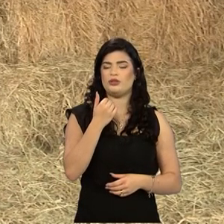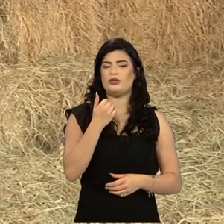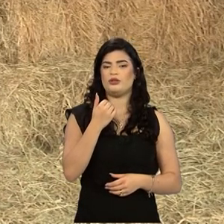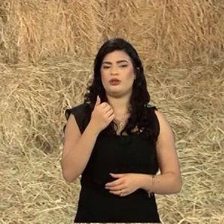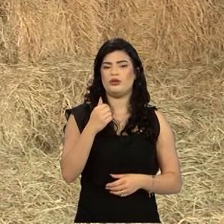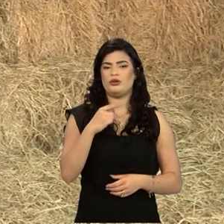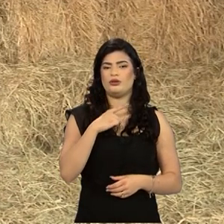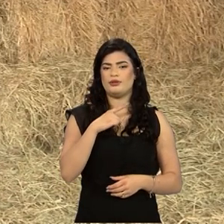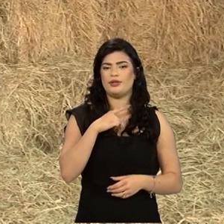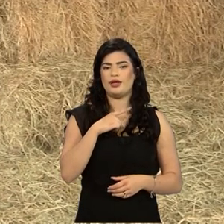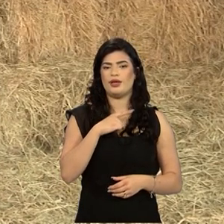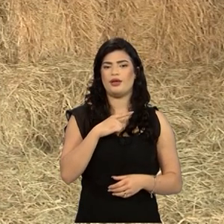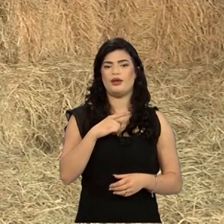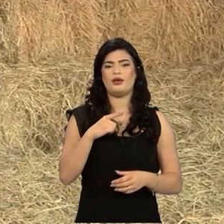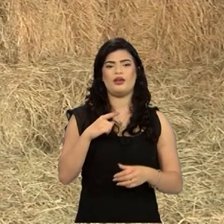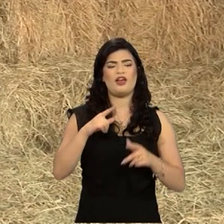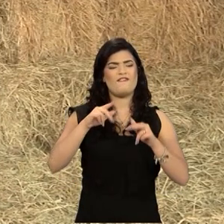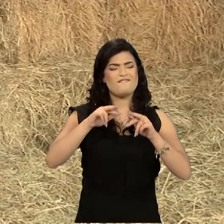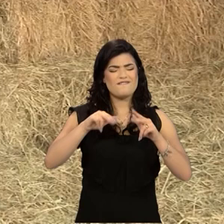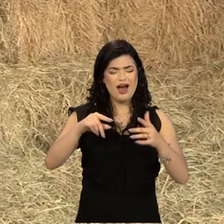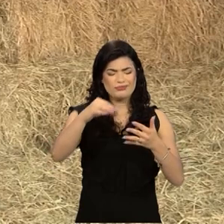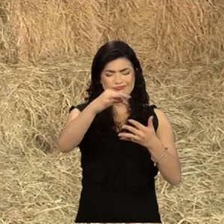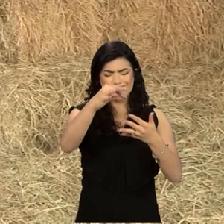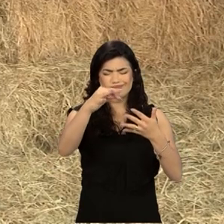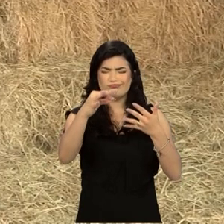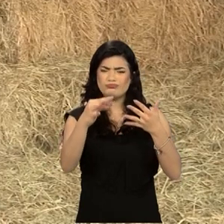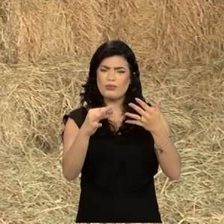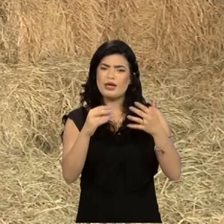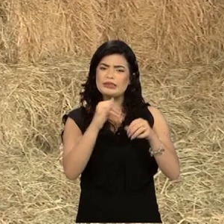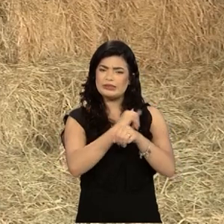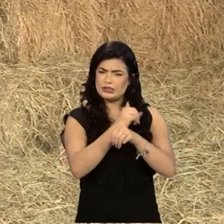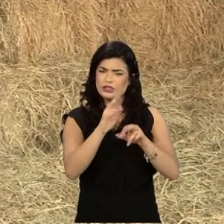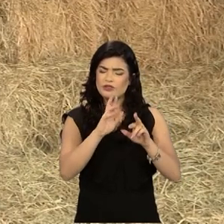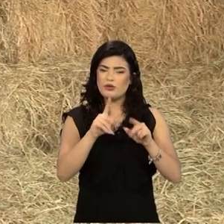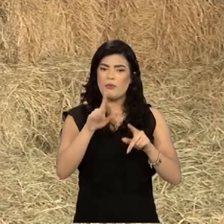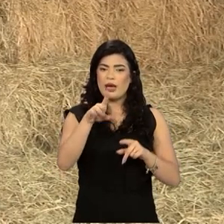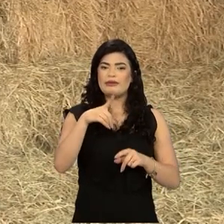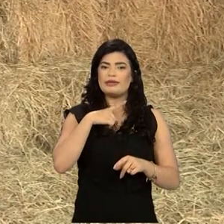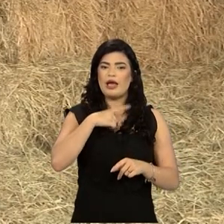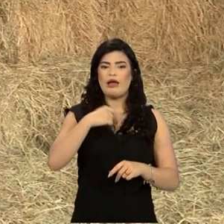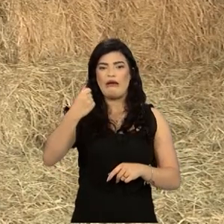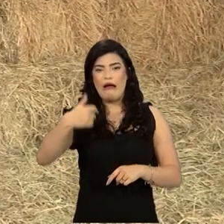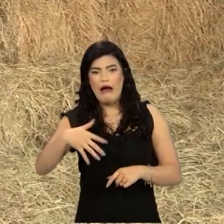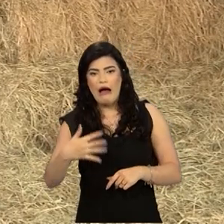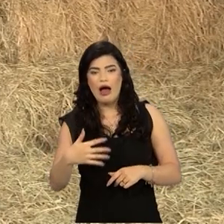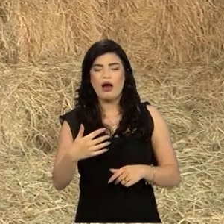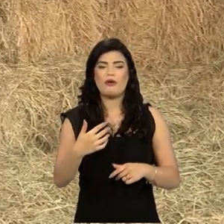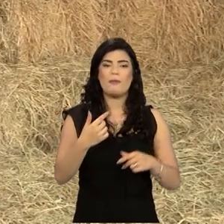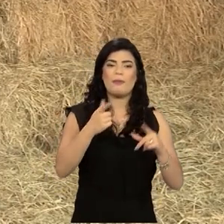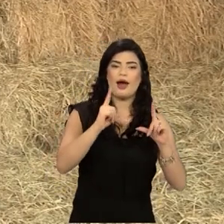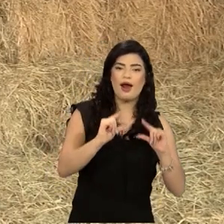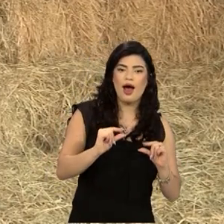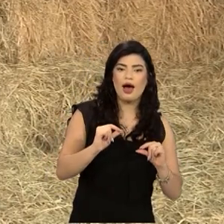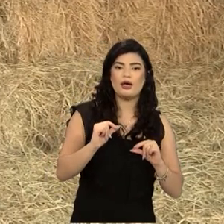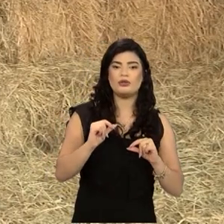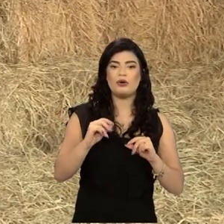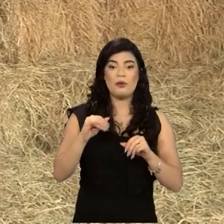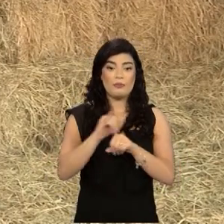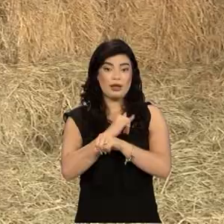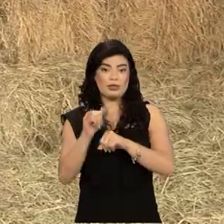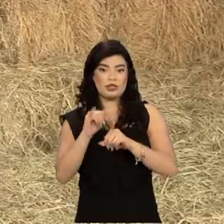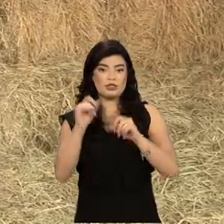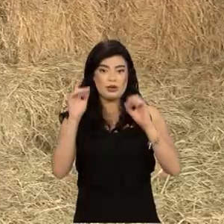feno, nós temos pré-secado, nós temos a silagem, enfim. Tem estratégias mais caras, tem estratégias mais baratas, tem planejamentos mais